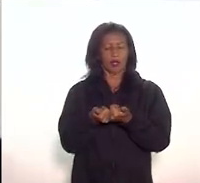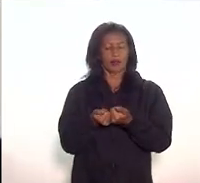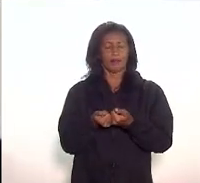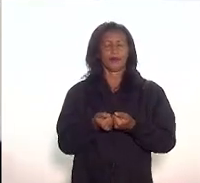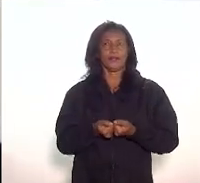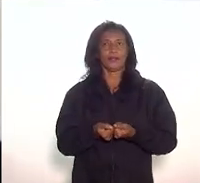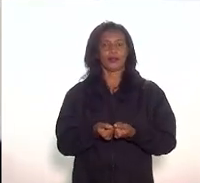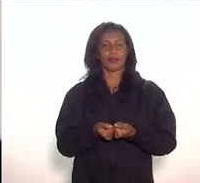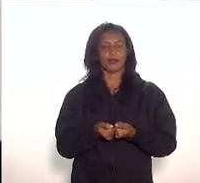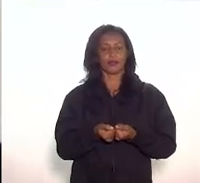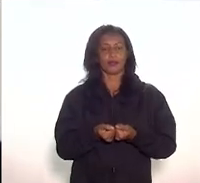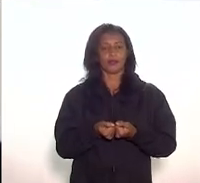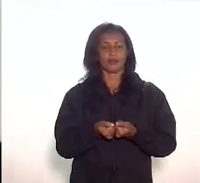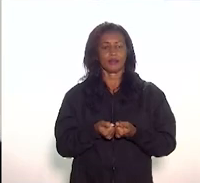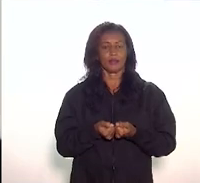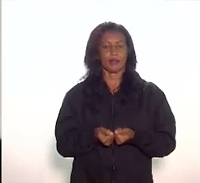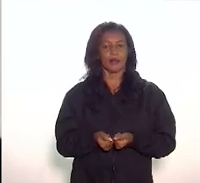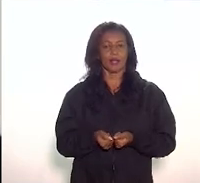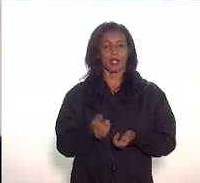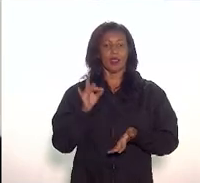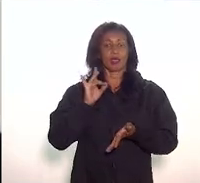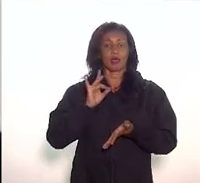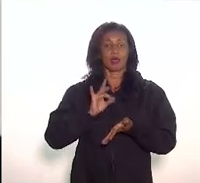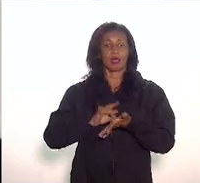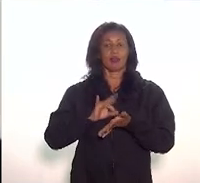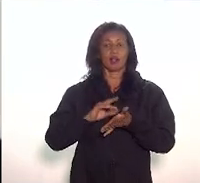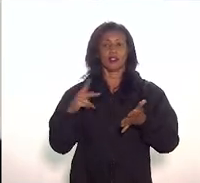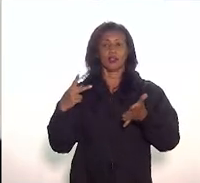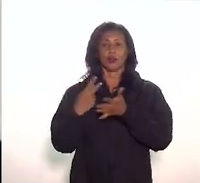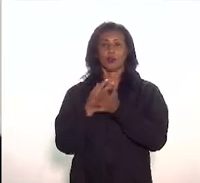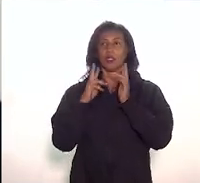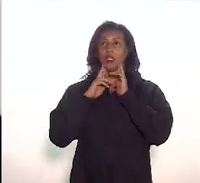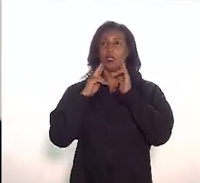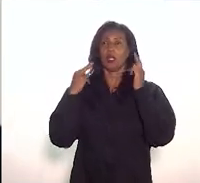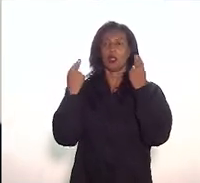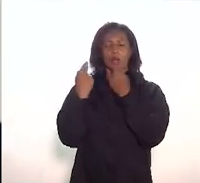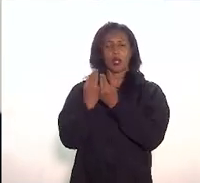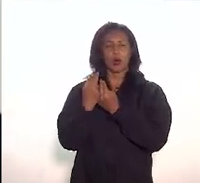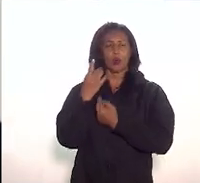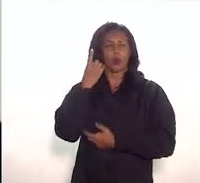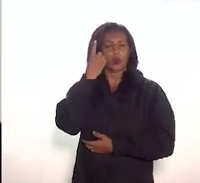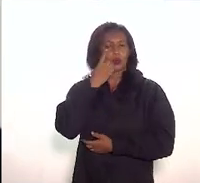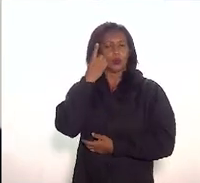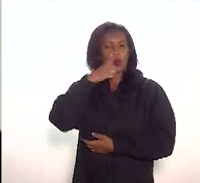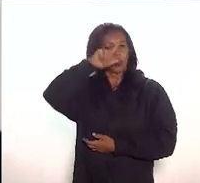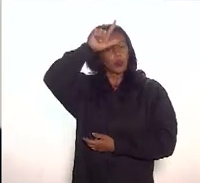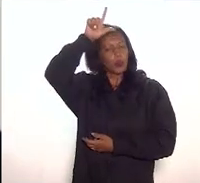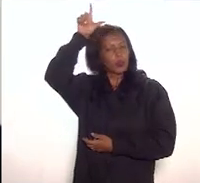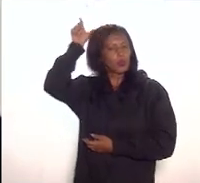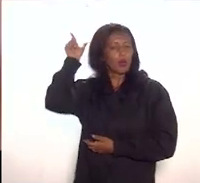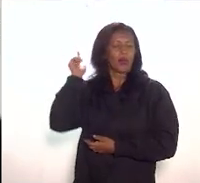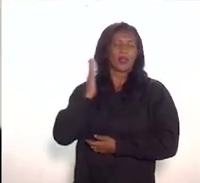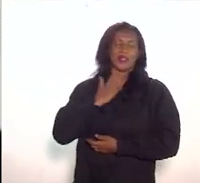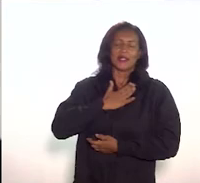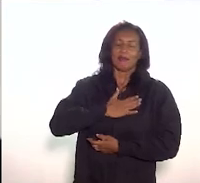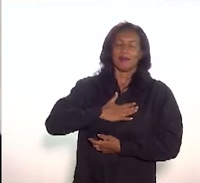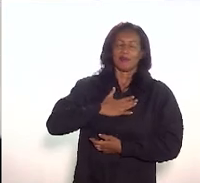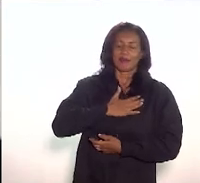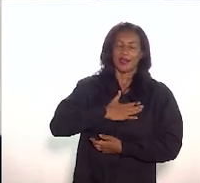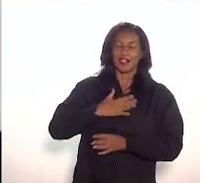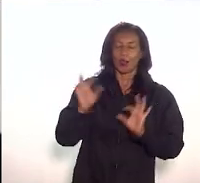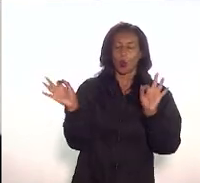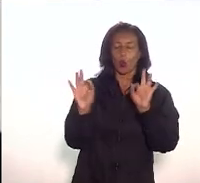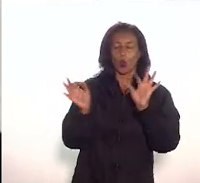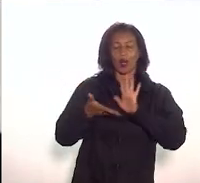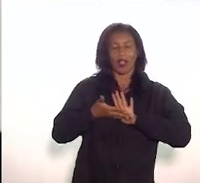reuniões com o deputado Luiz Paulo e aí esse prazer ninguém vai tirar mais porque,